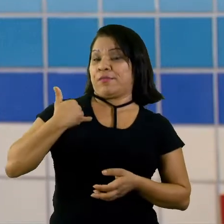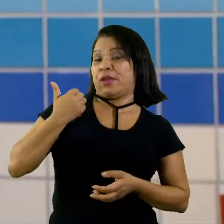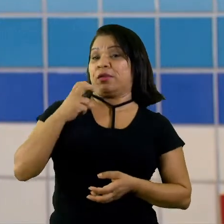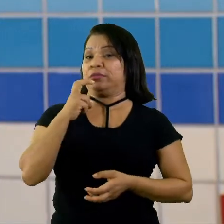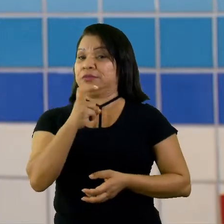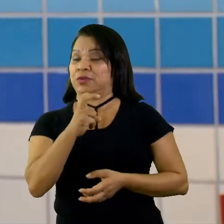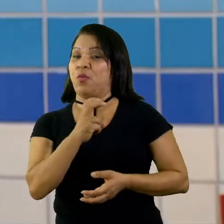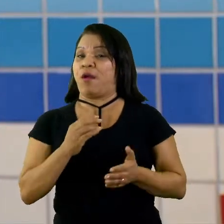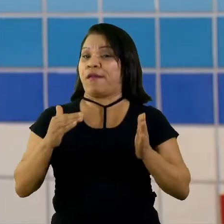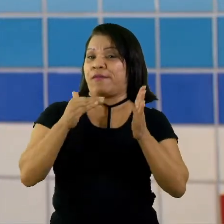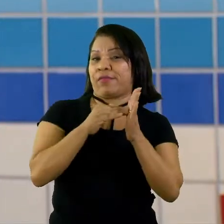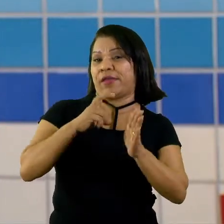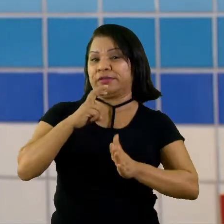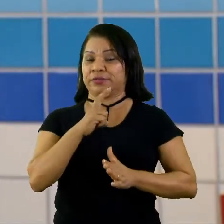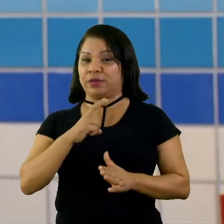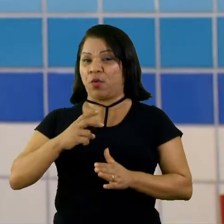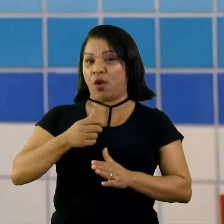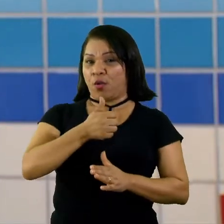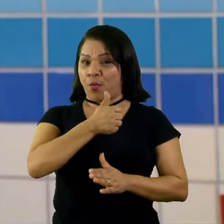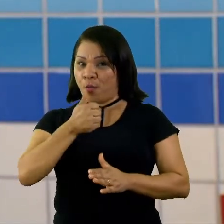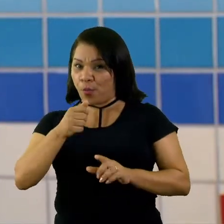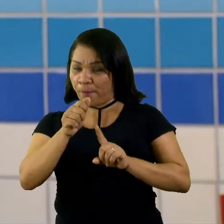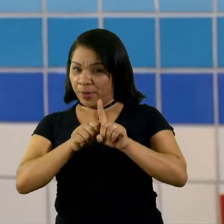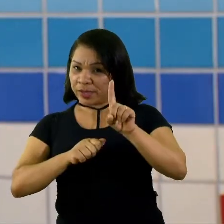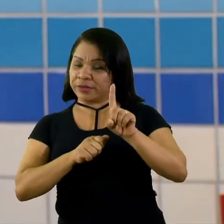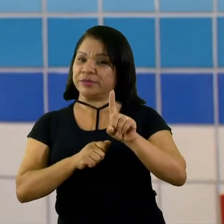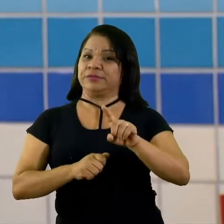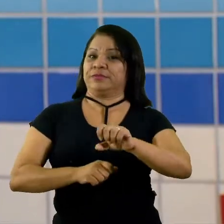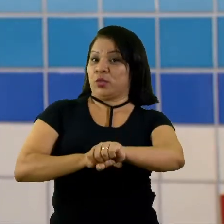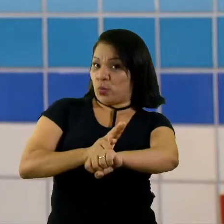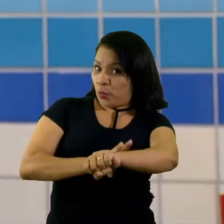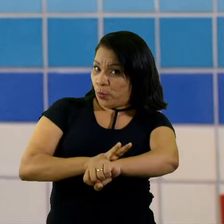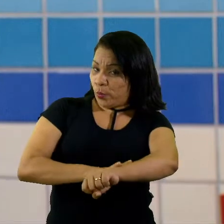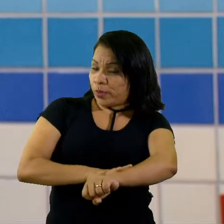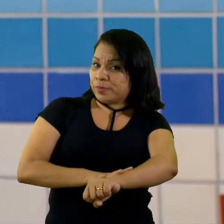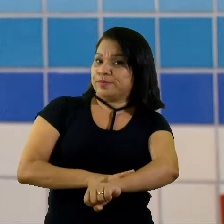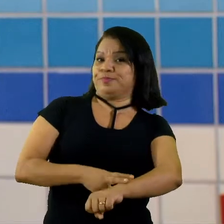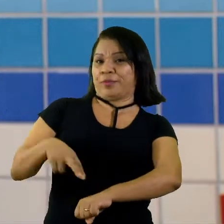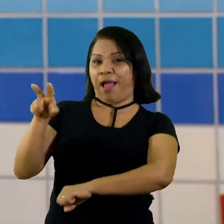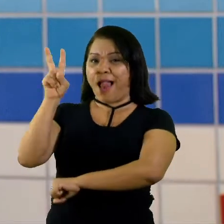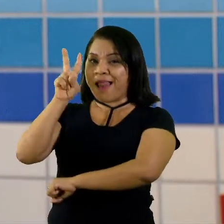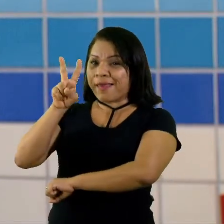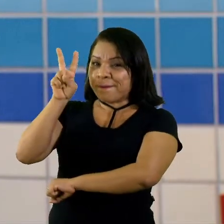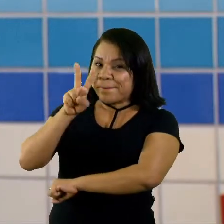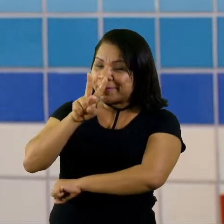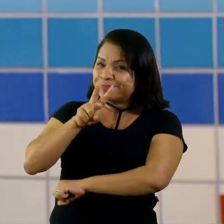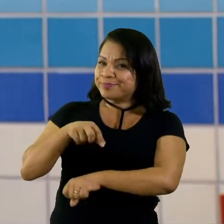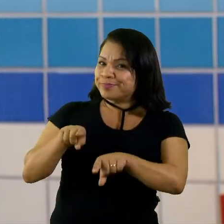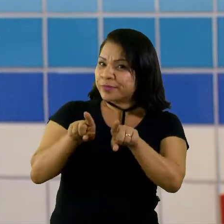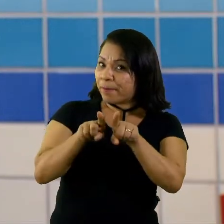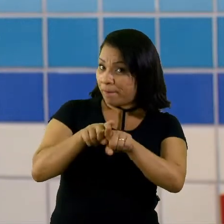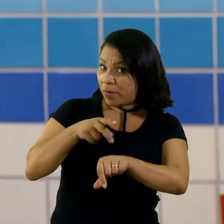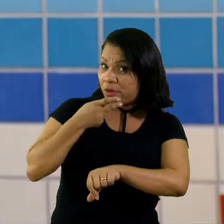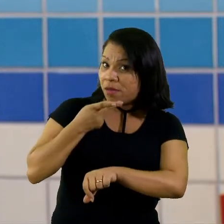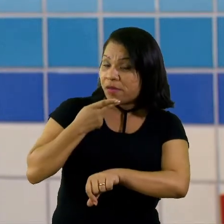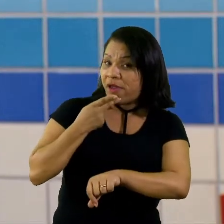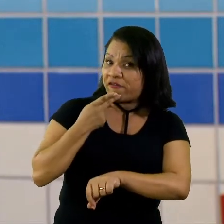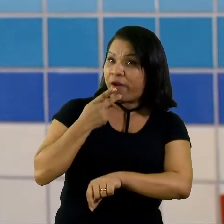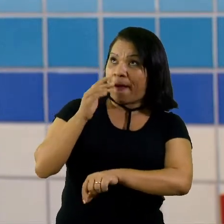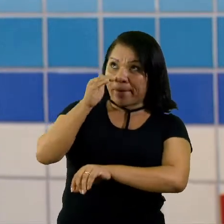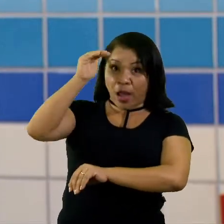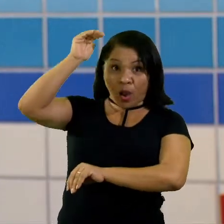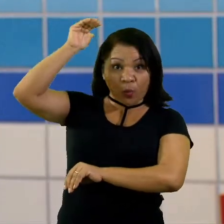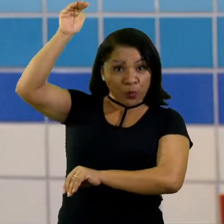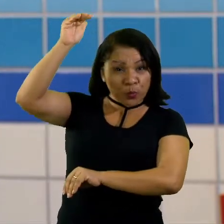meses do segundo período. Lembrando também que essa fala é para os adultos e você